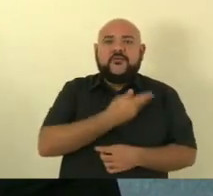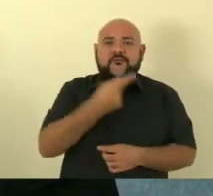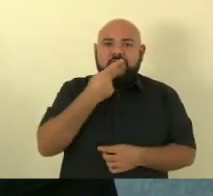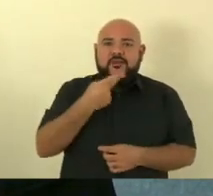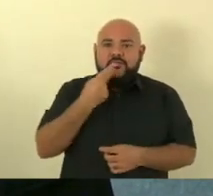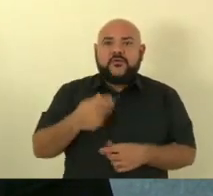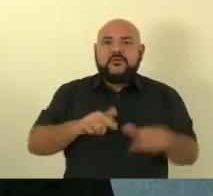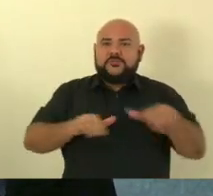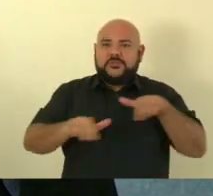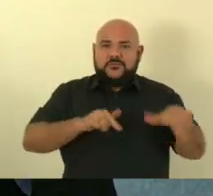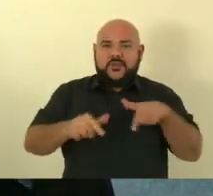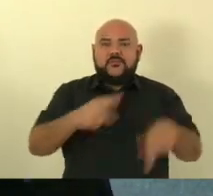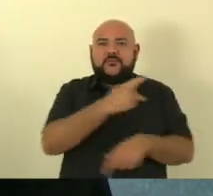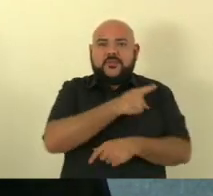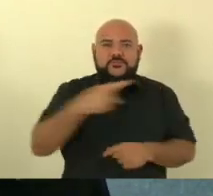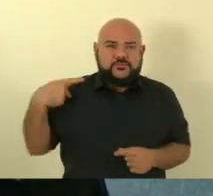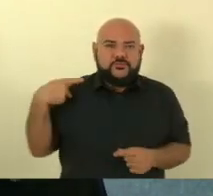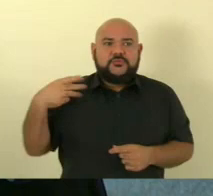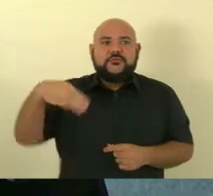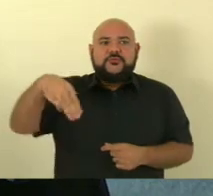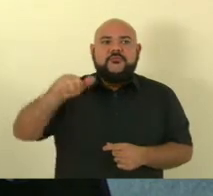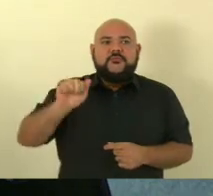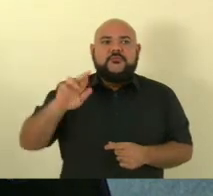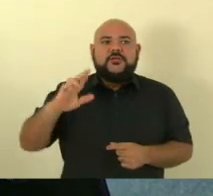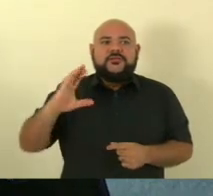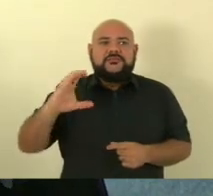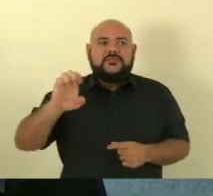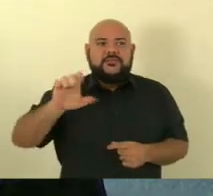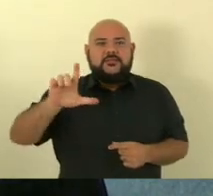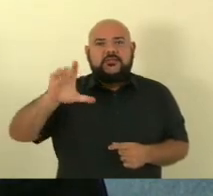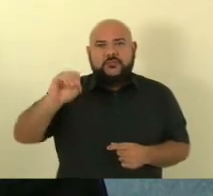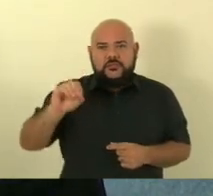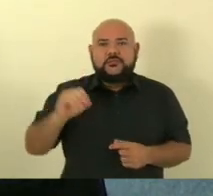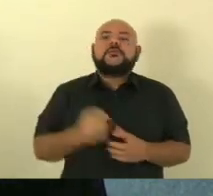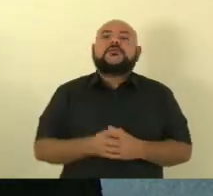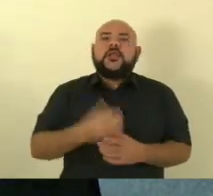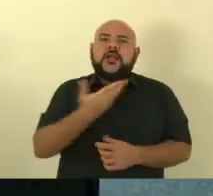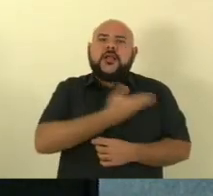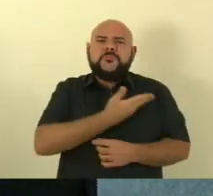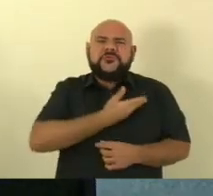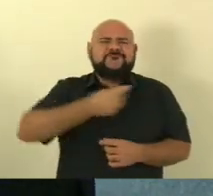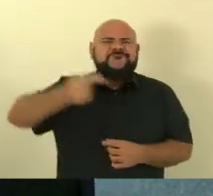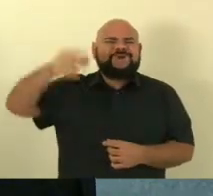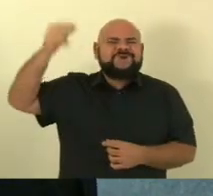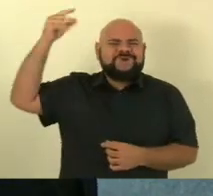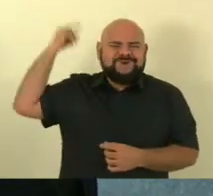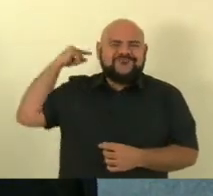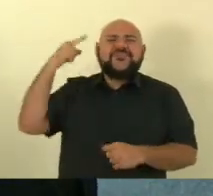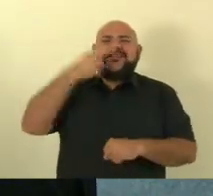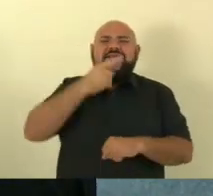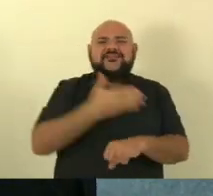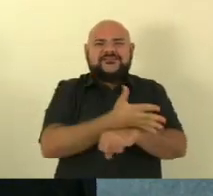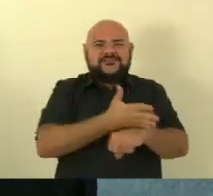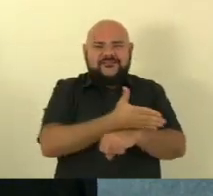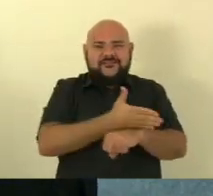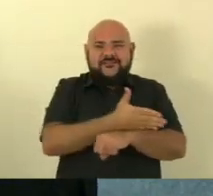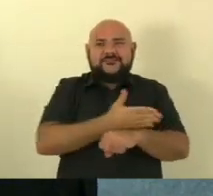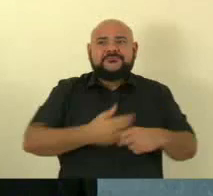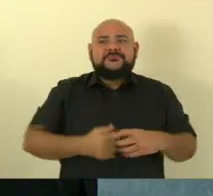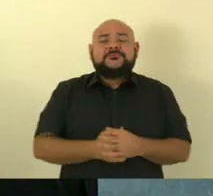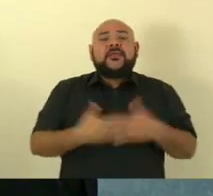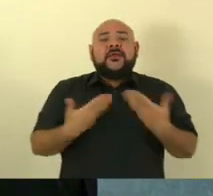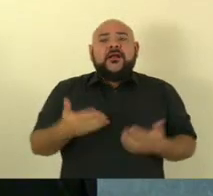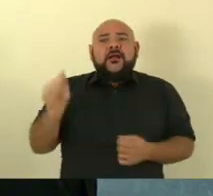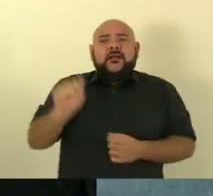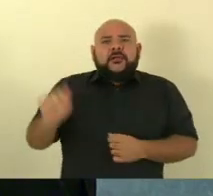pastor Marcelo, um amigo de muitos anos naquela cidade. A Associação de Pastores do